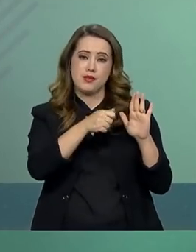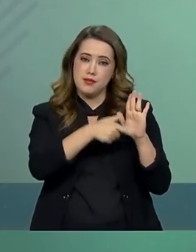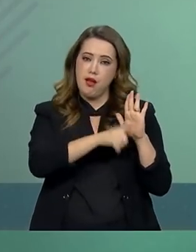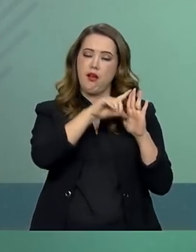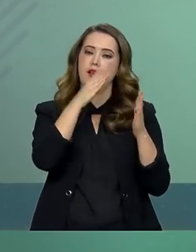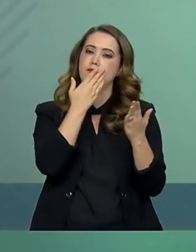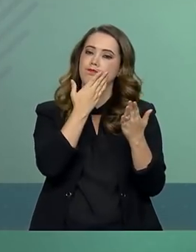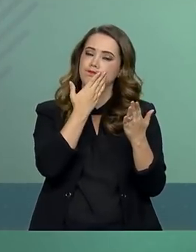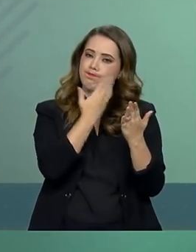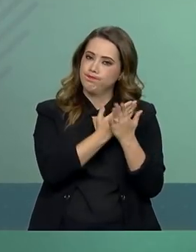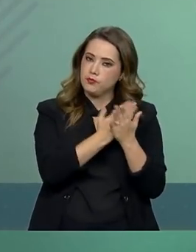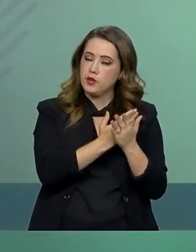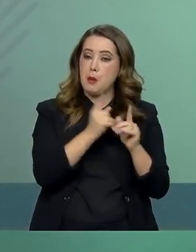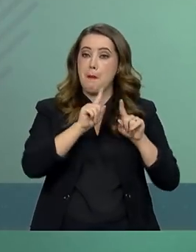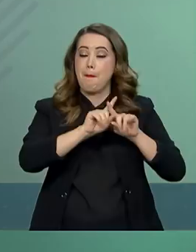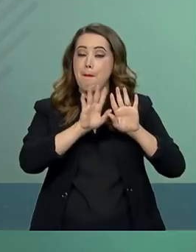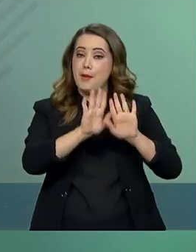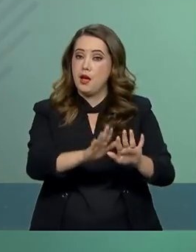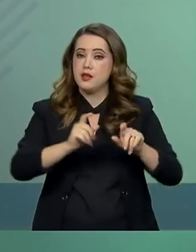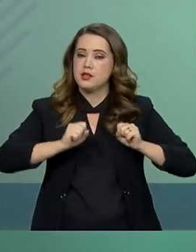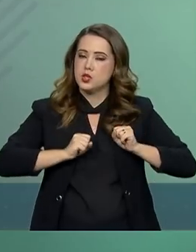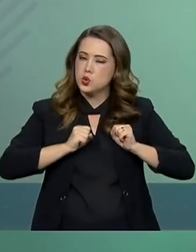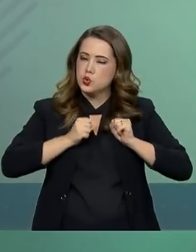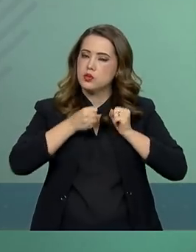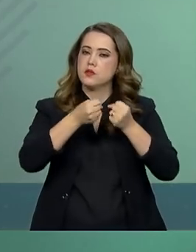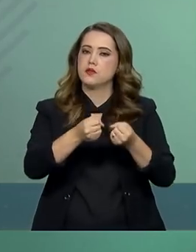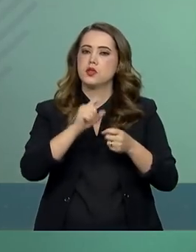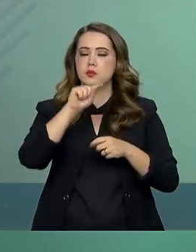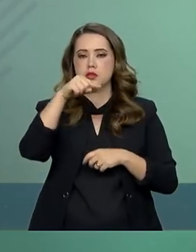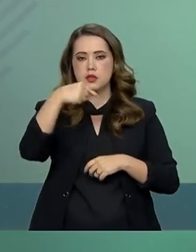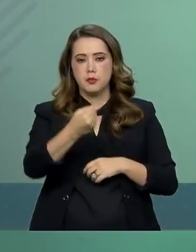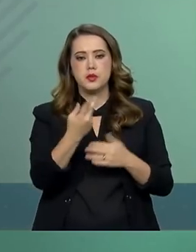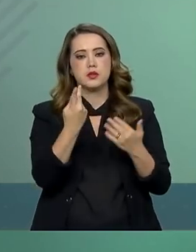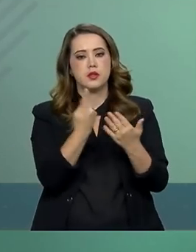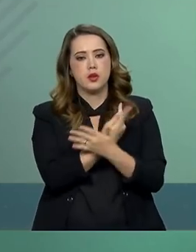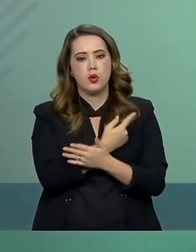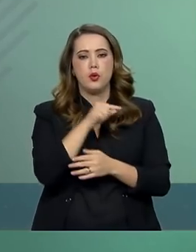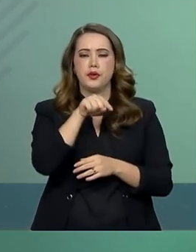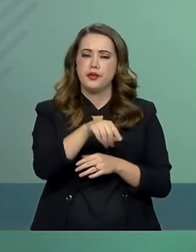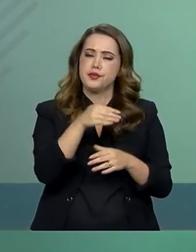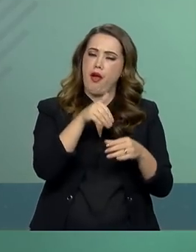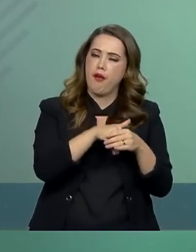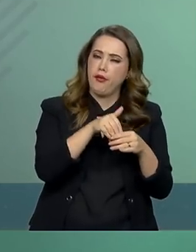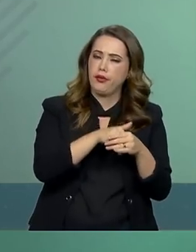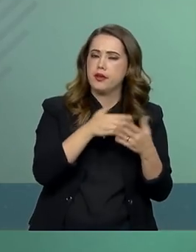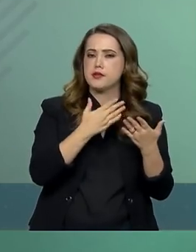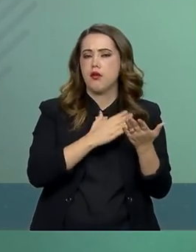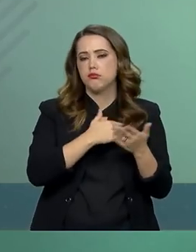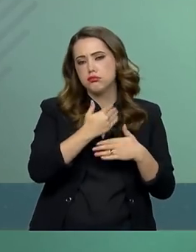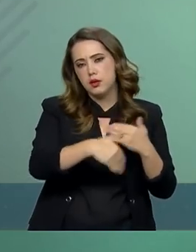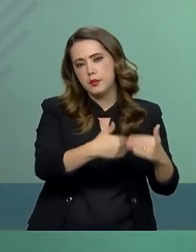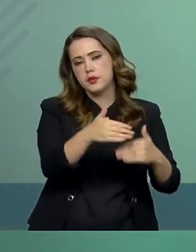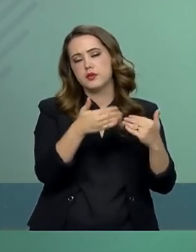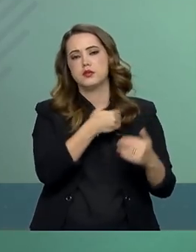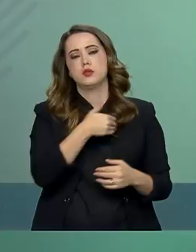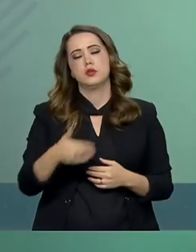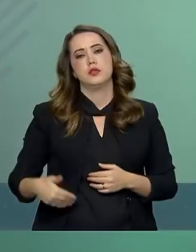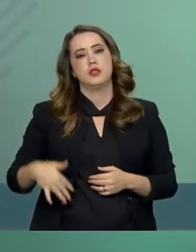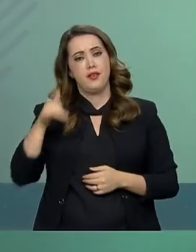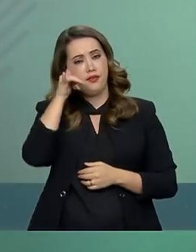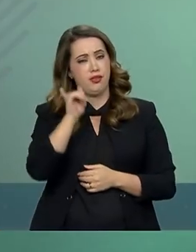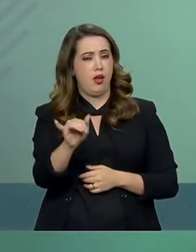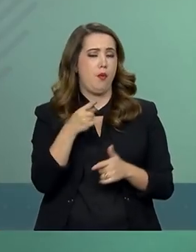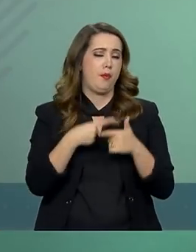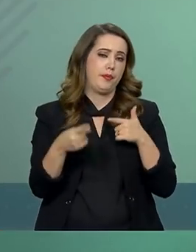fará o esforço necessário para que este evento venha a materializar-se e, por consequência, permitir o prosseguimento do governo, evitando o